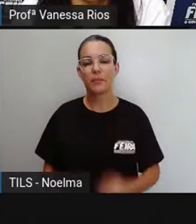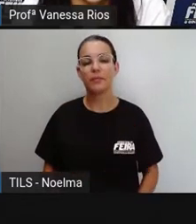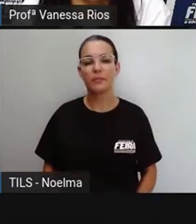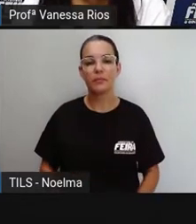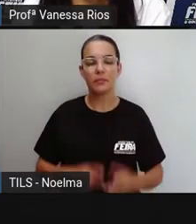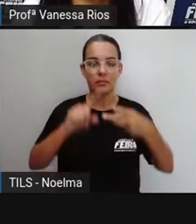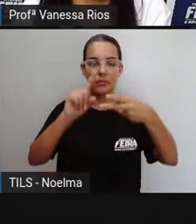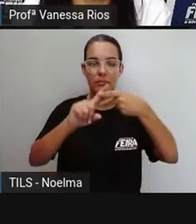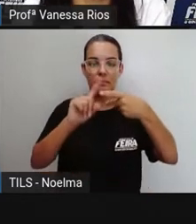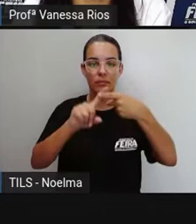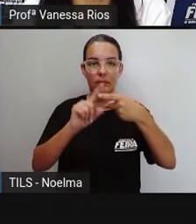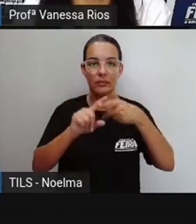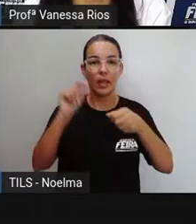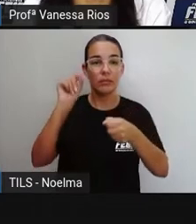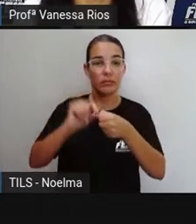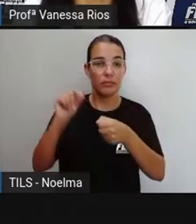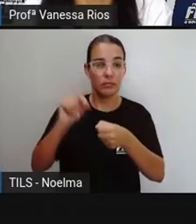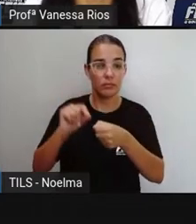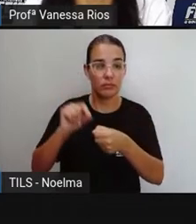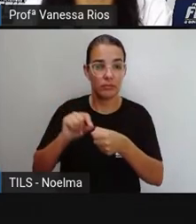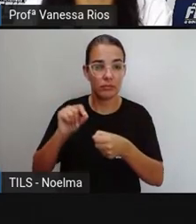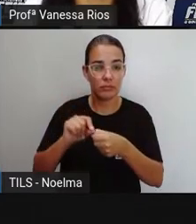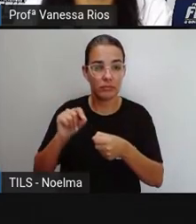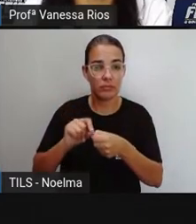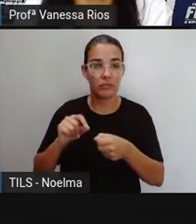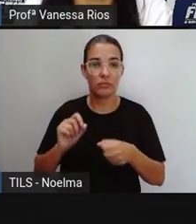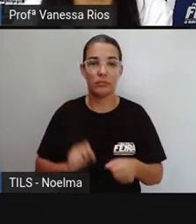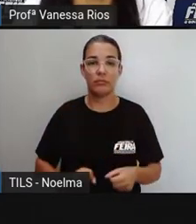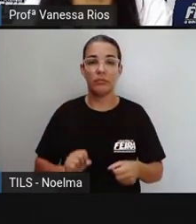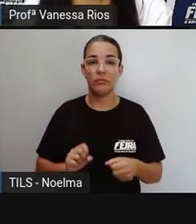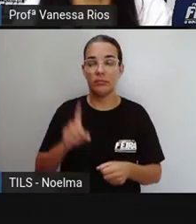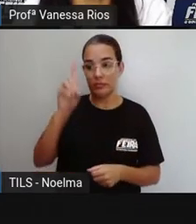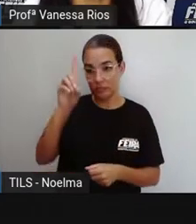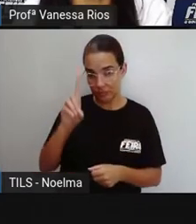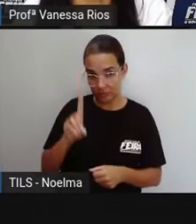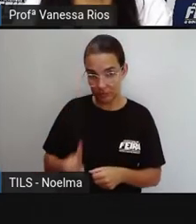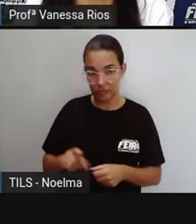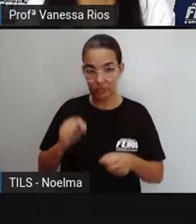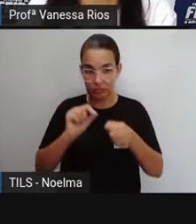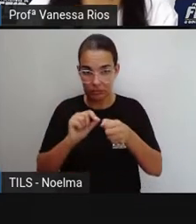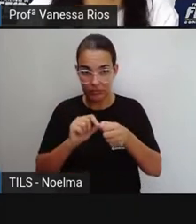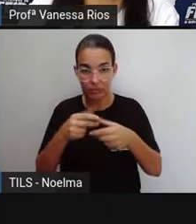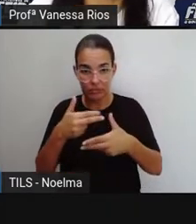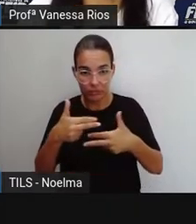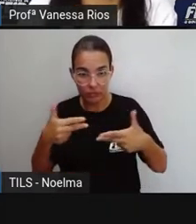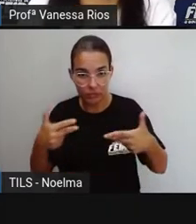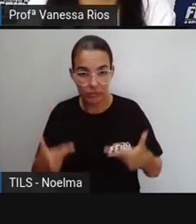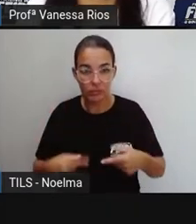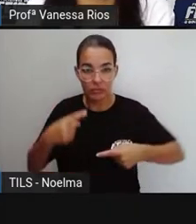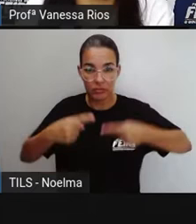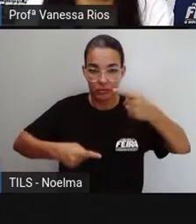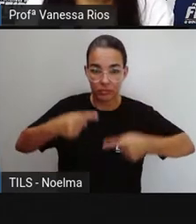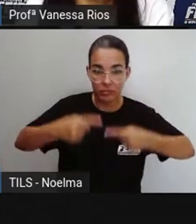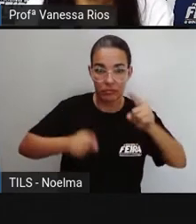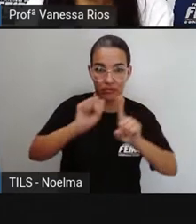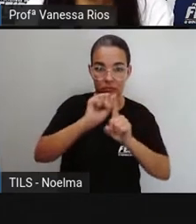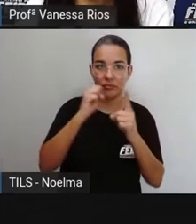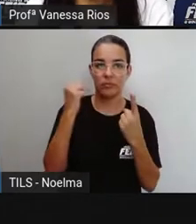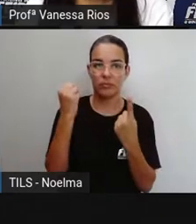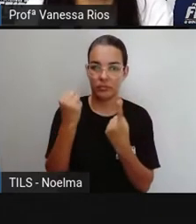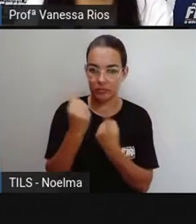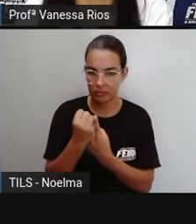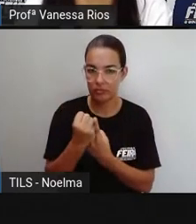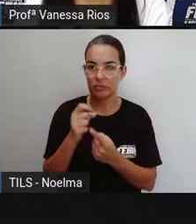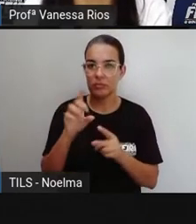e sociais estabelecidos na Constituição Federal. Conjunto de direitos e deveres exercidos por um